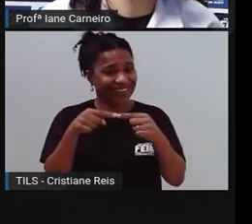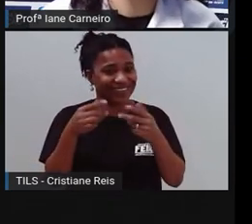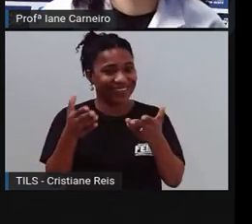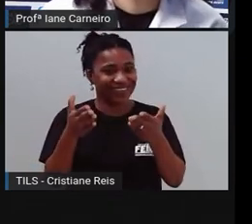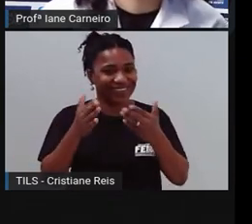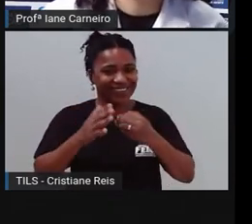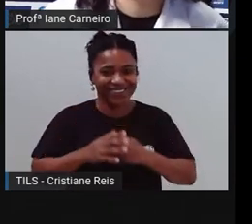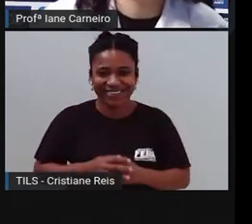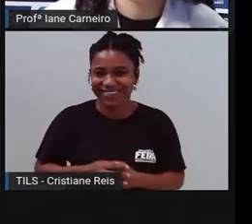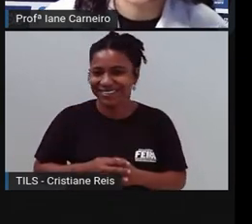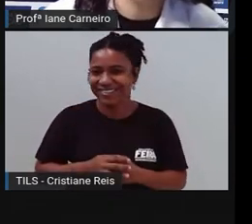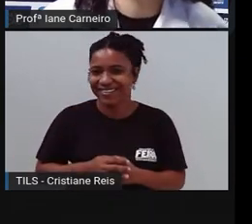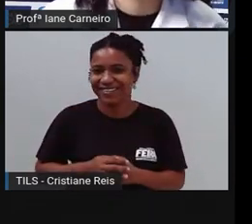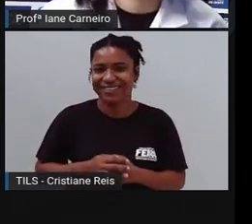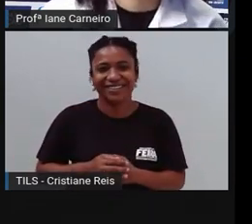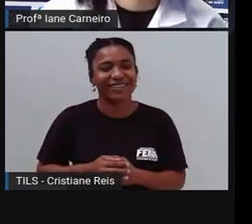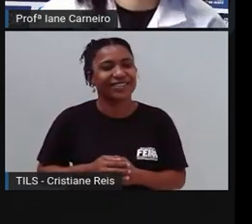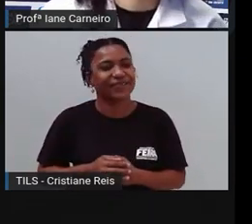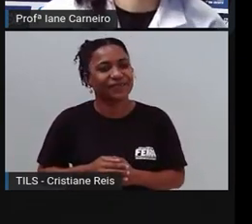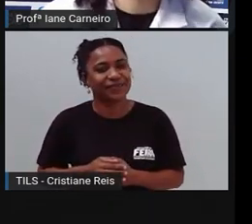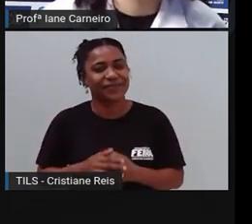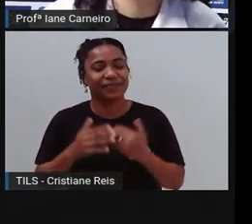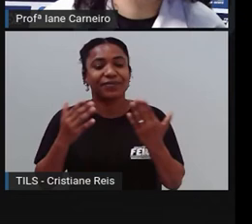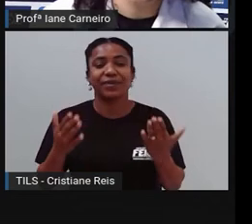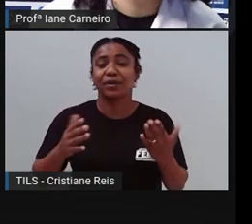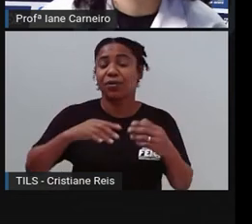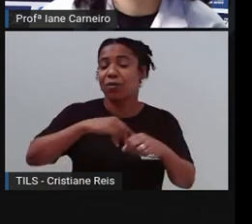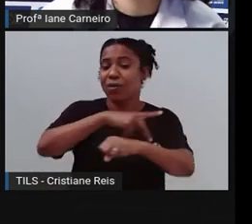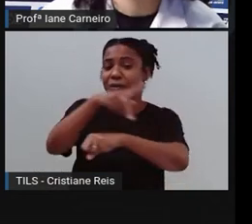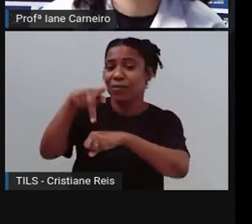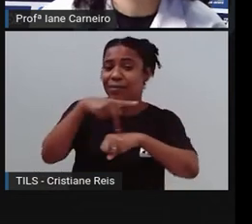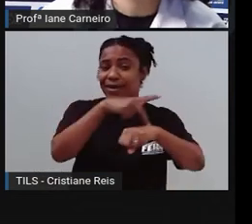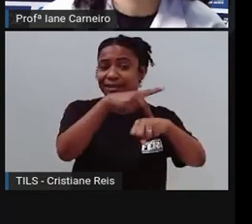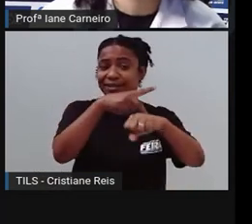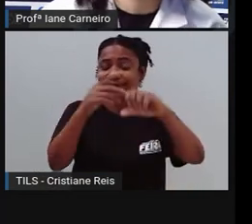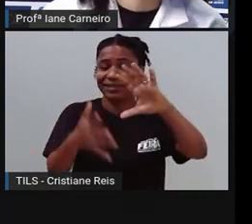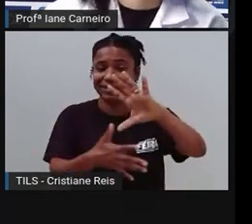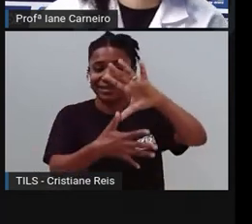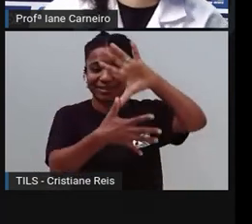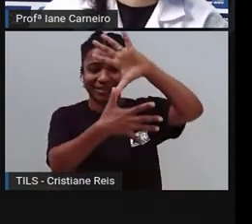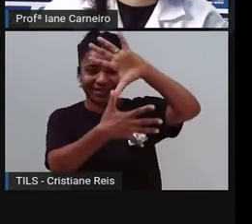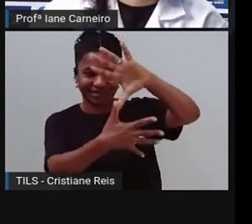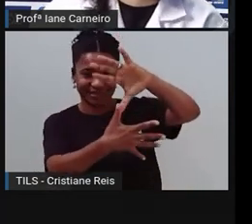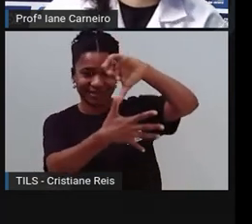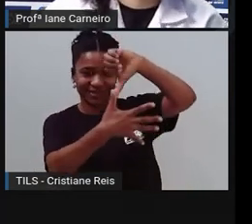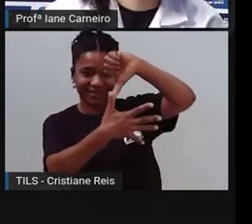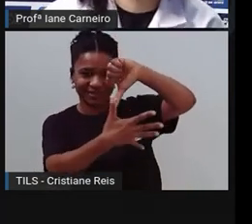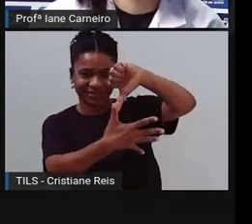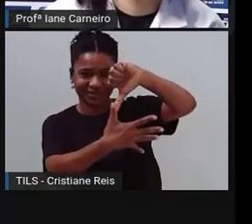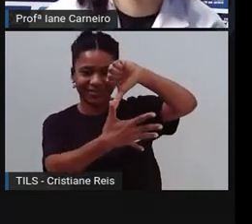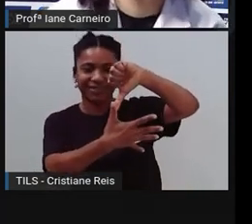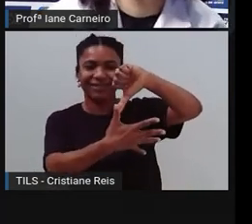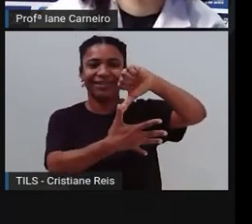Próximo. Qual é o país da América do Sul que vive em nosso galinheiro?